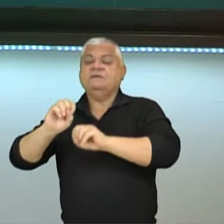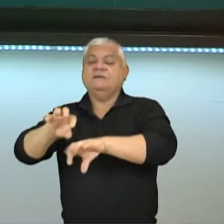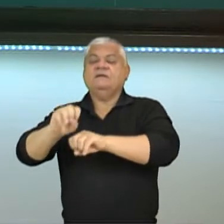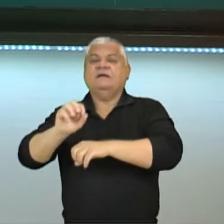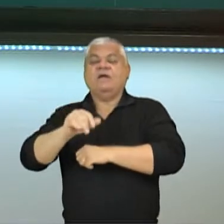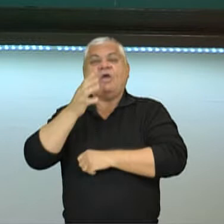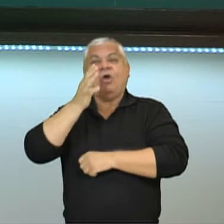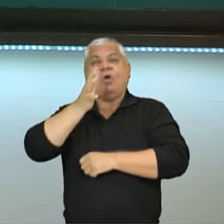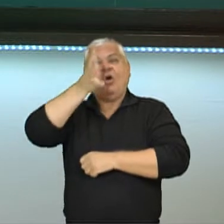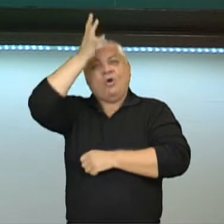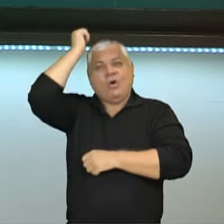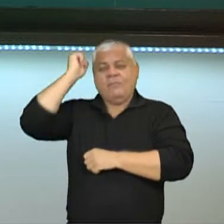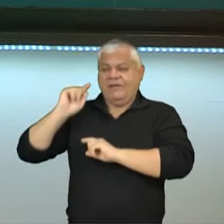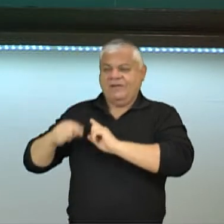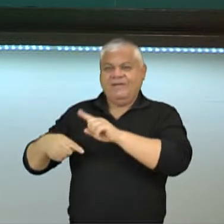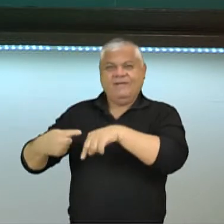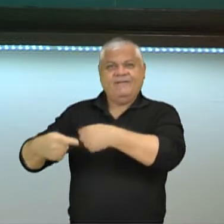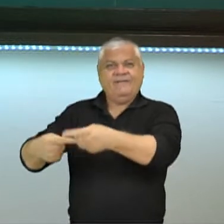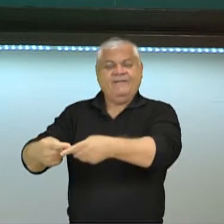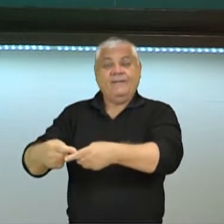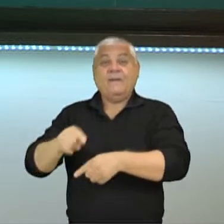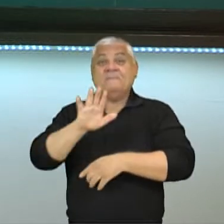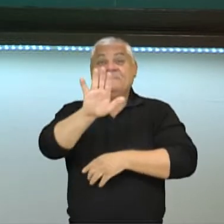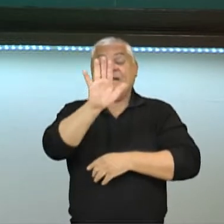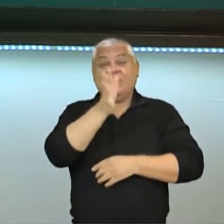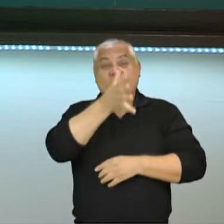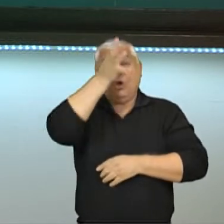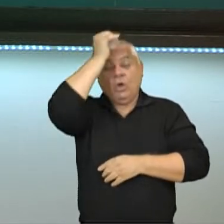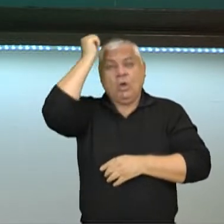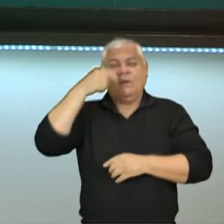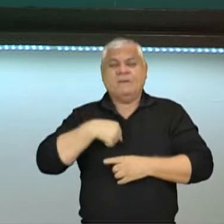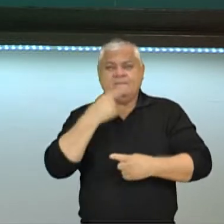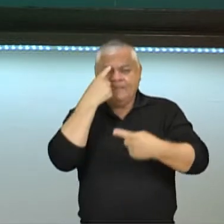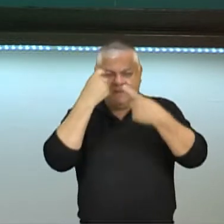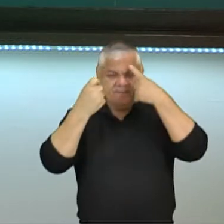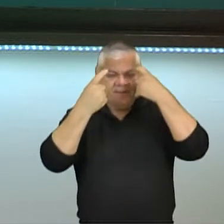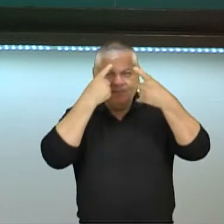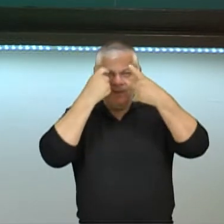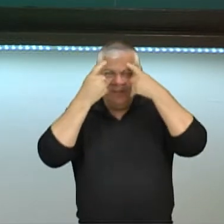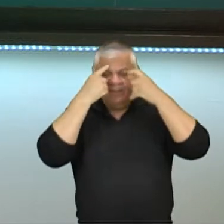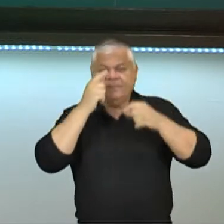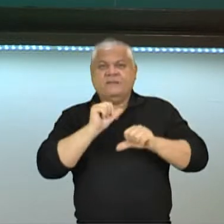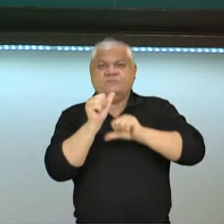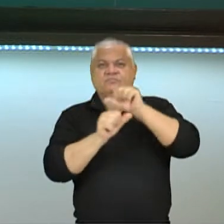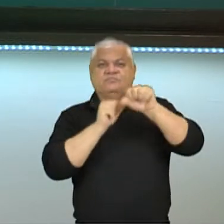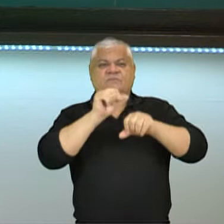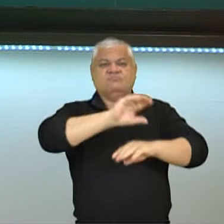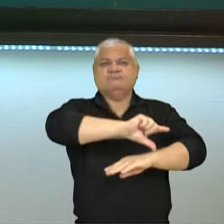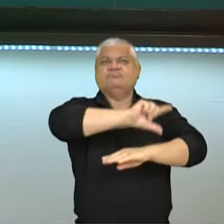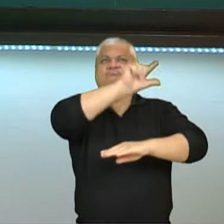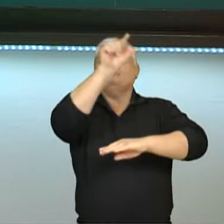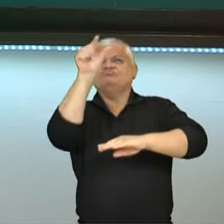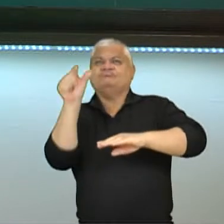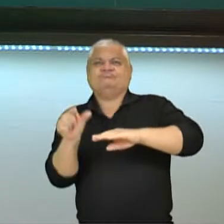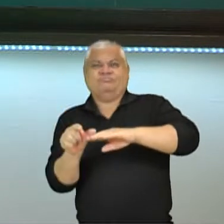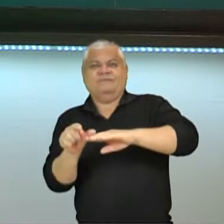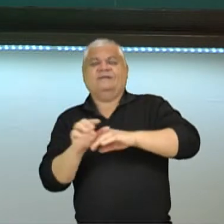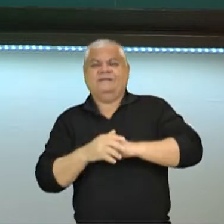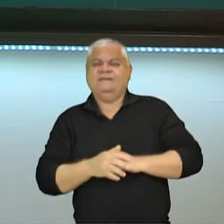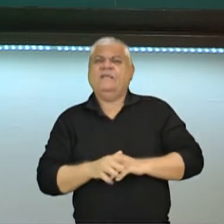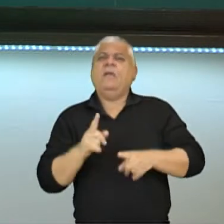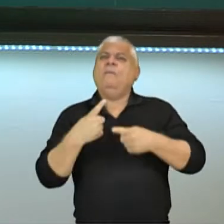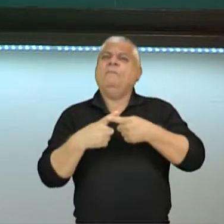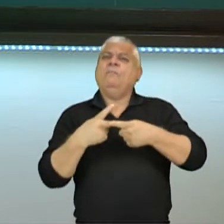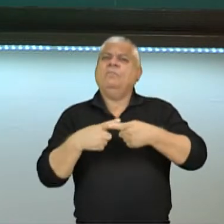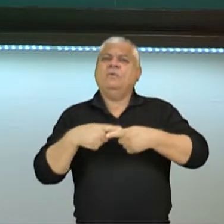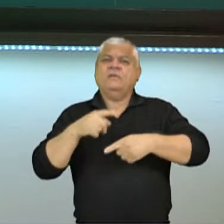sendo transferido para Roma. Agora pense o seguinte. A inovação é o arco. Eu vou fazer um exemplo bem simplesinho que vocês vão entender muito bem o porquê que